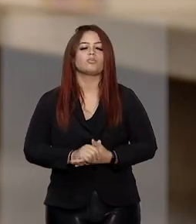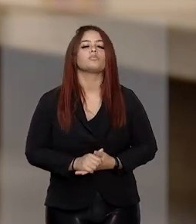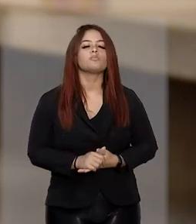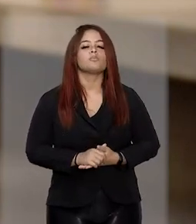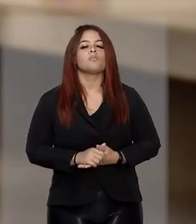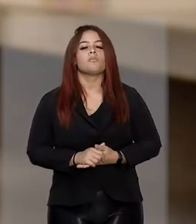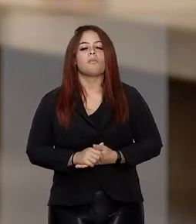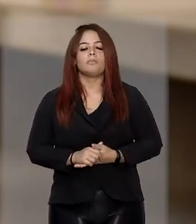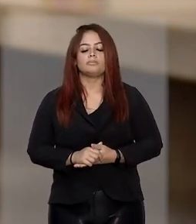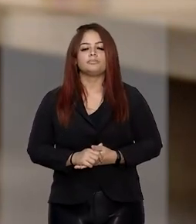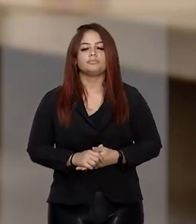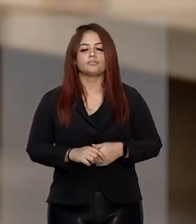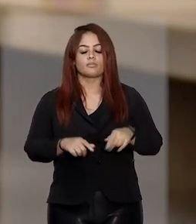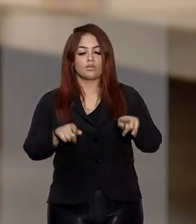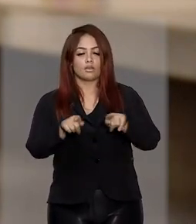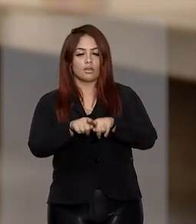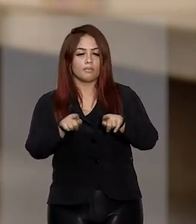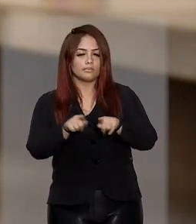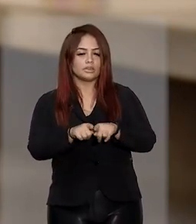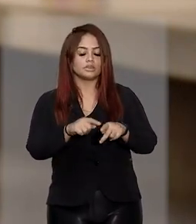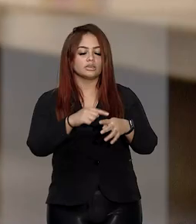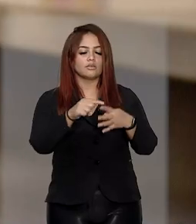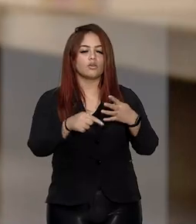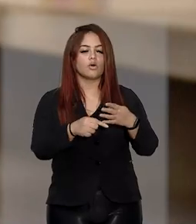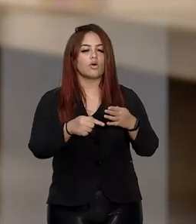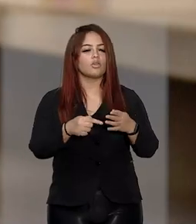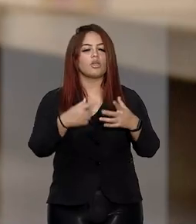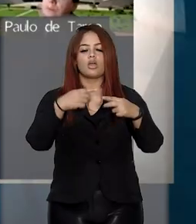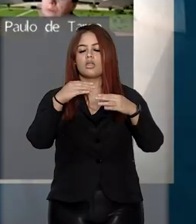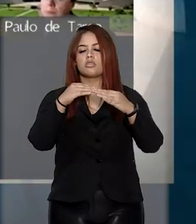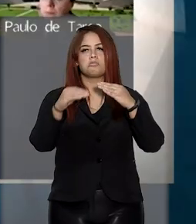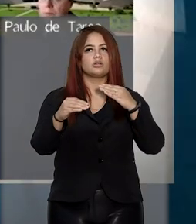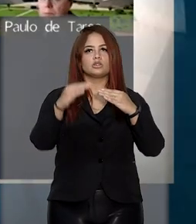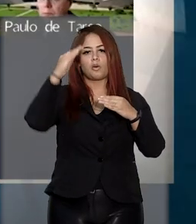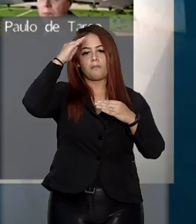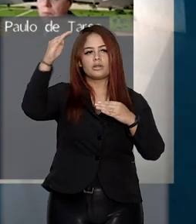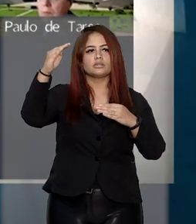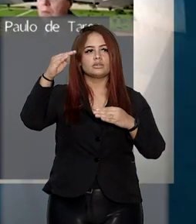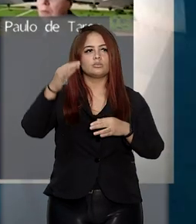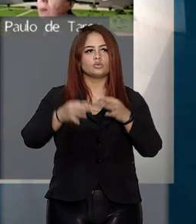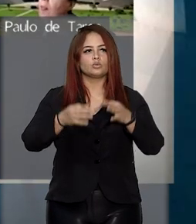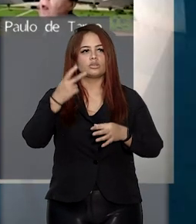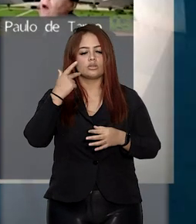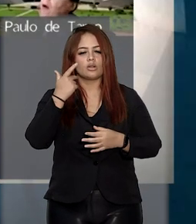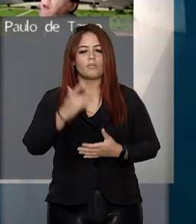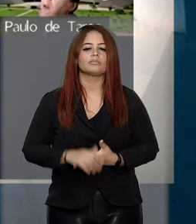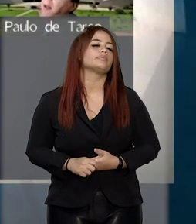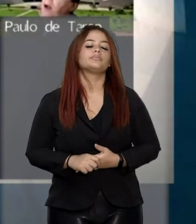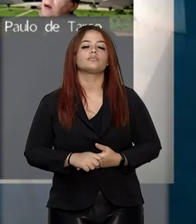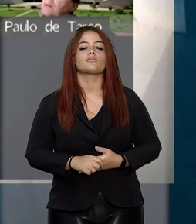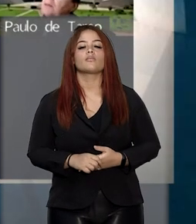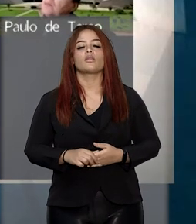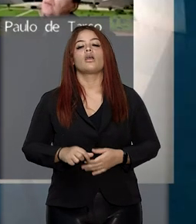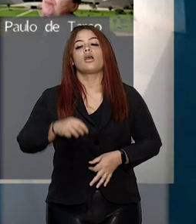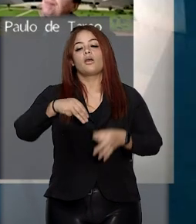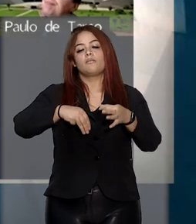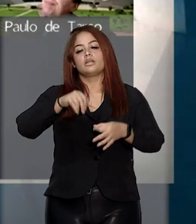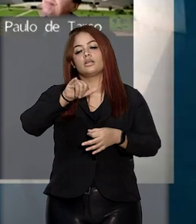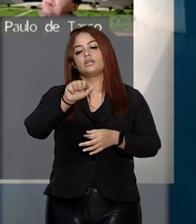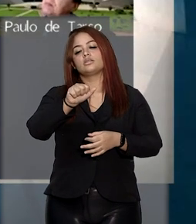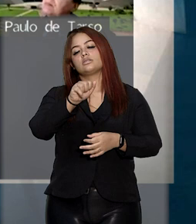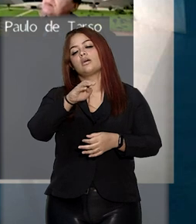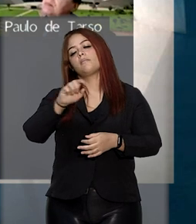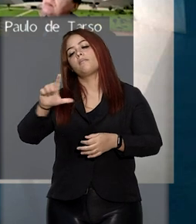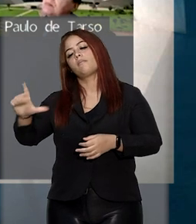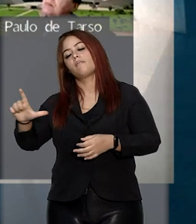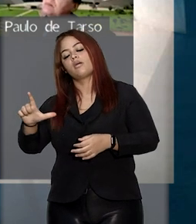alegou, entre outras teses, violação ao princípio do juiz natural. A relatora do caso, ministra Isabel Galotti, considerou que o